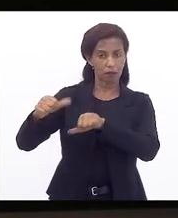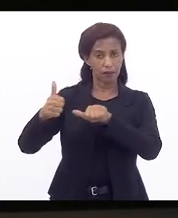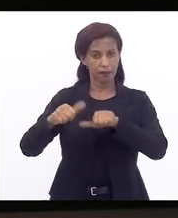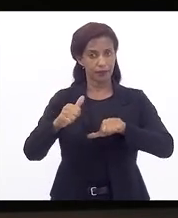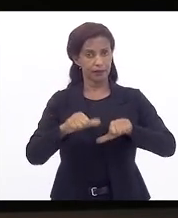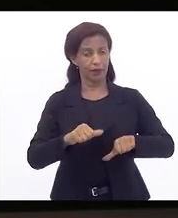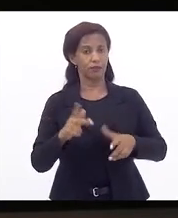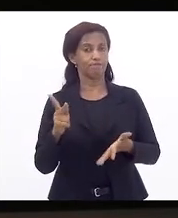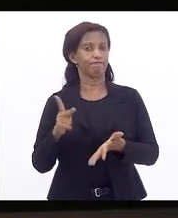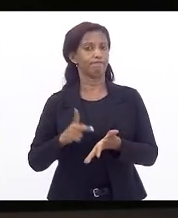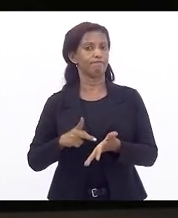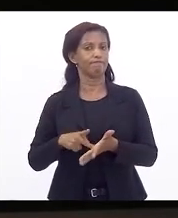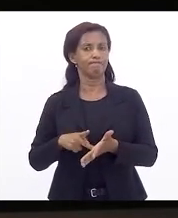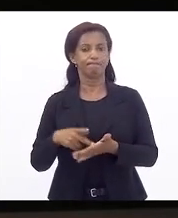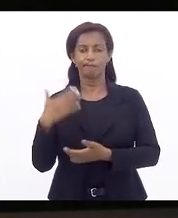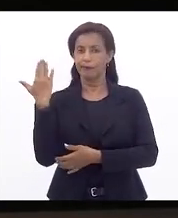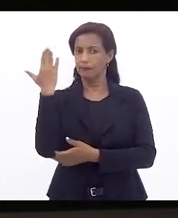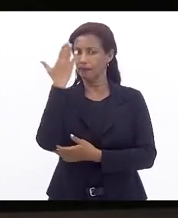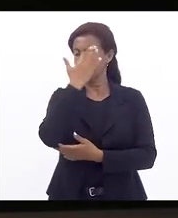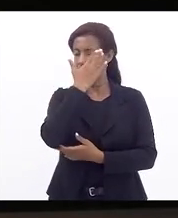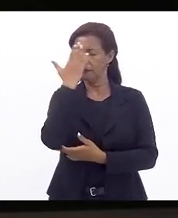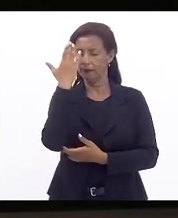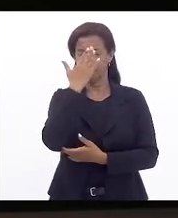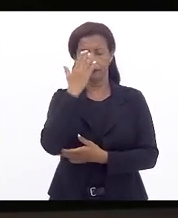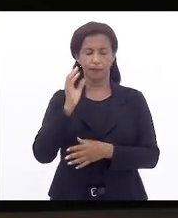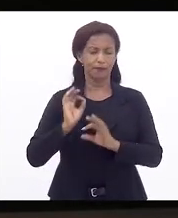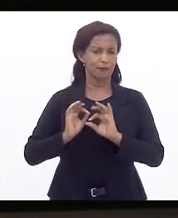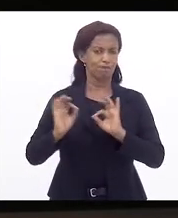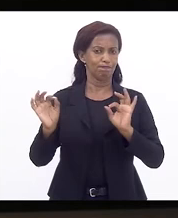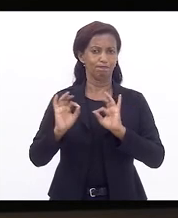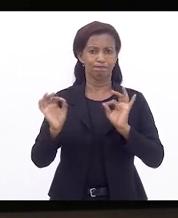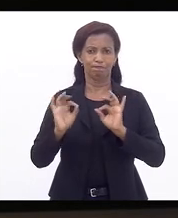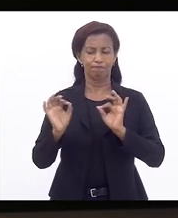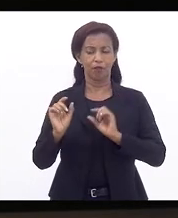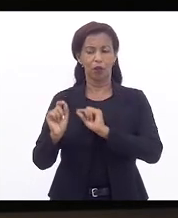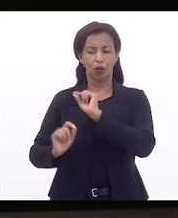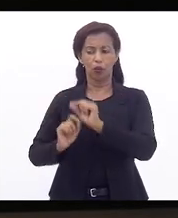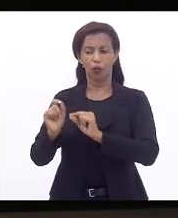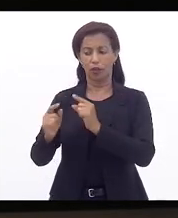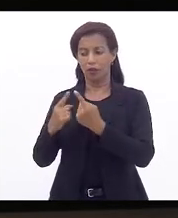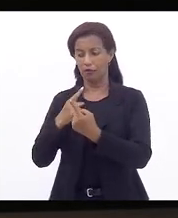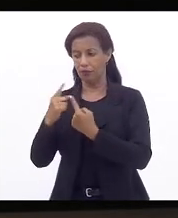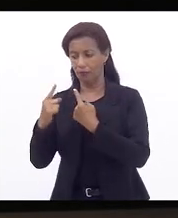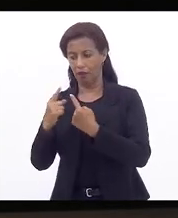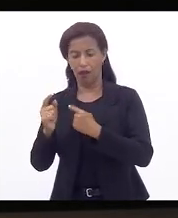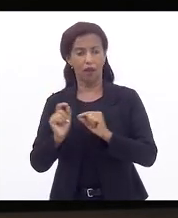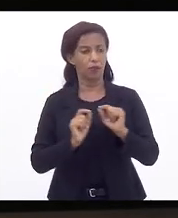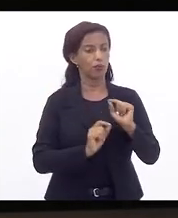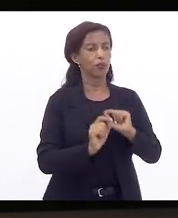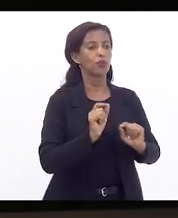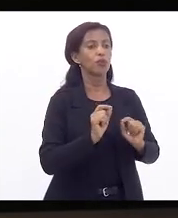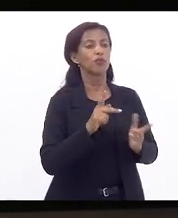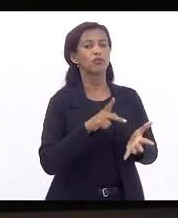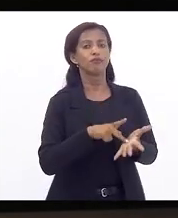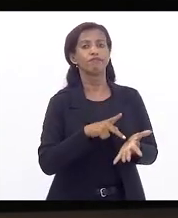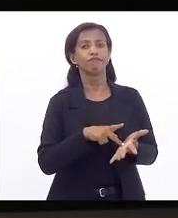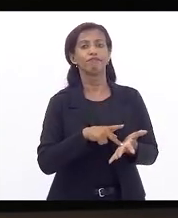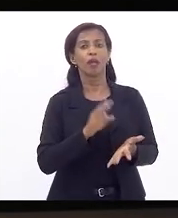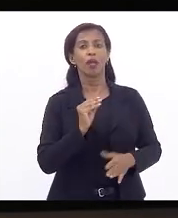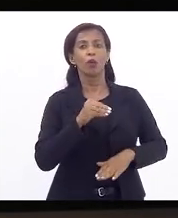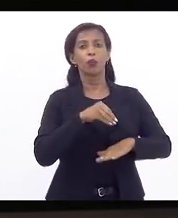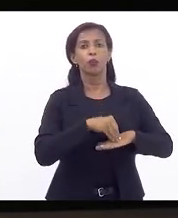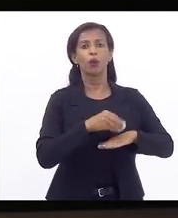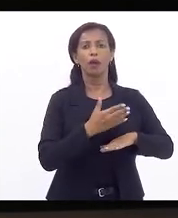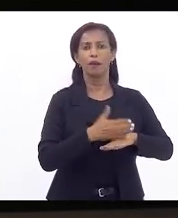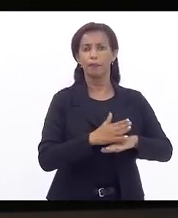realmente não vejo nenhuma coerência entre aquilo que é dito e aquilo que de fato realmente é colocado